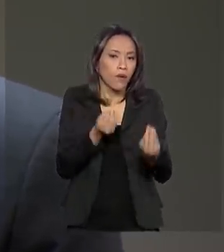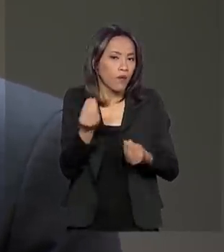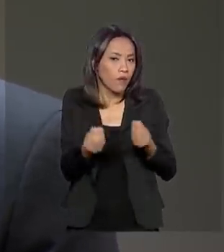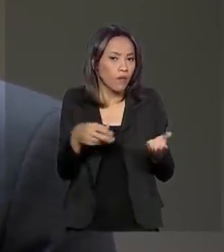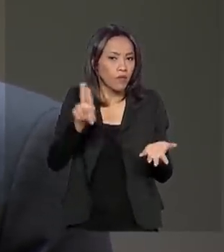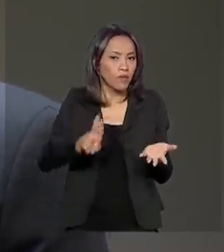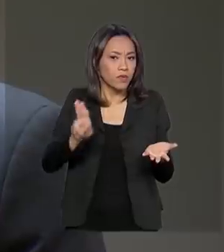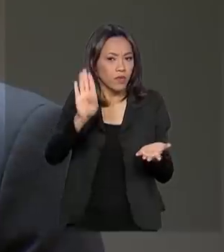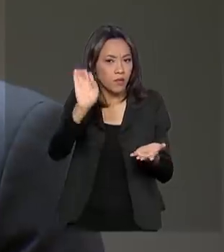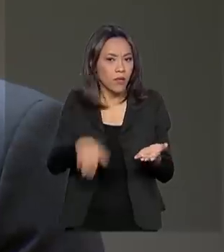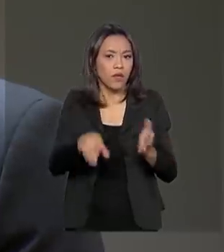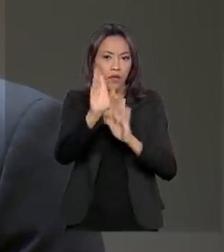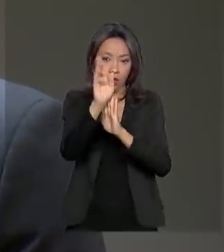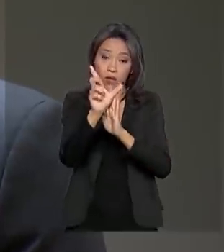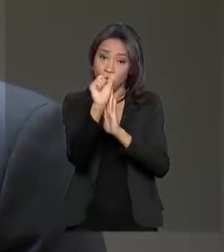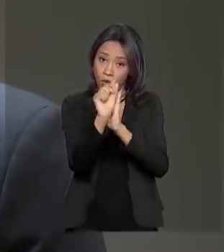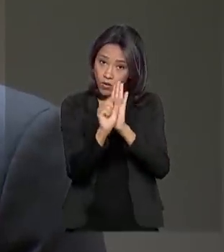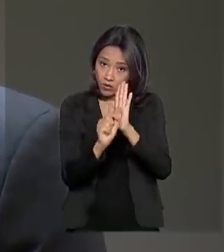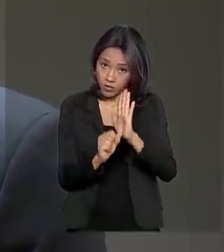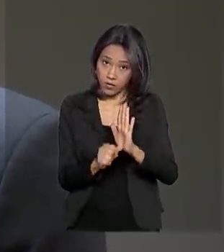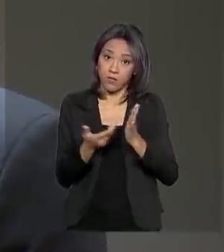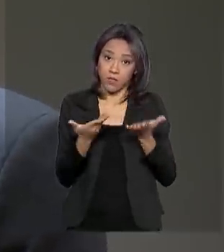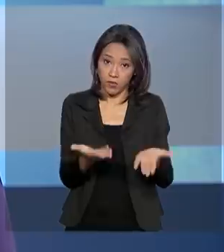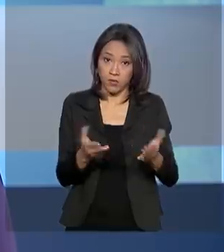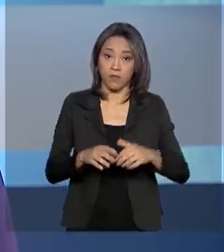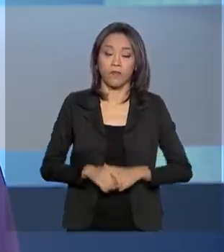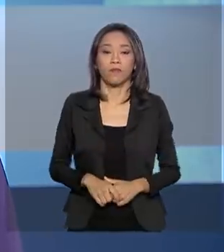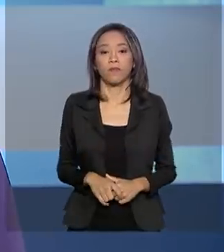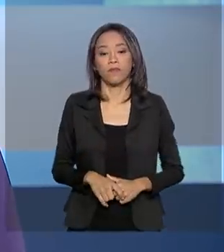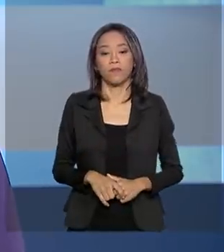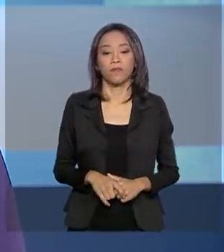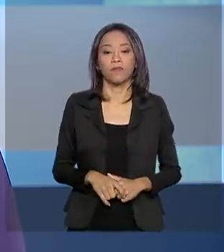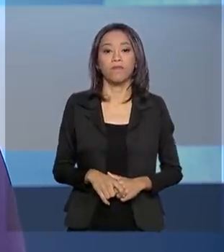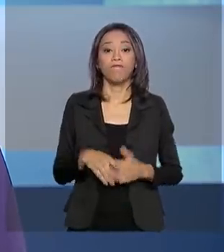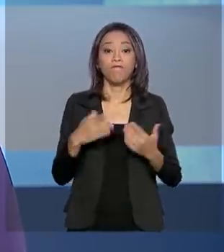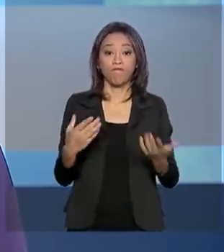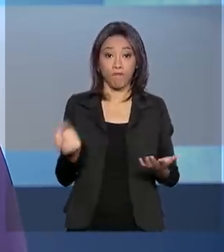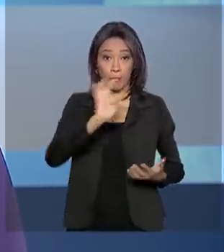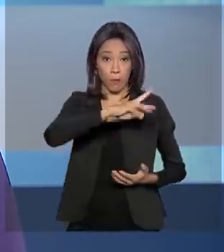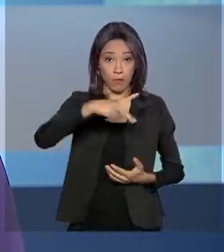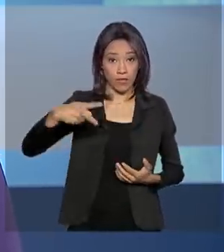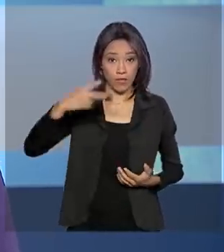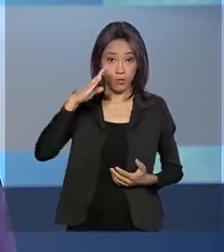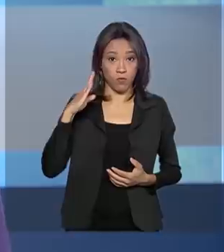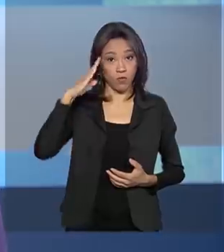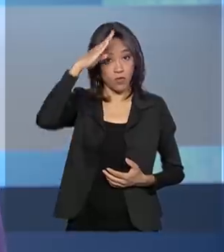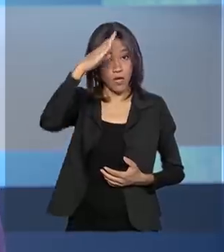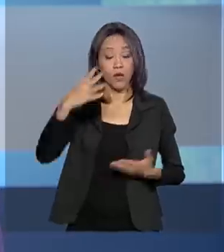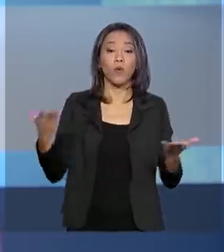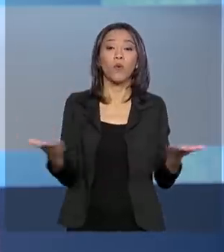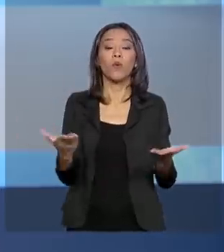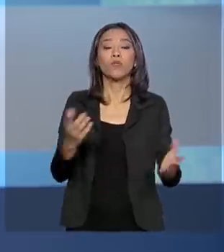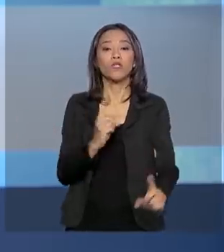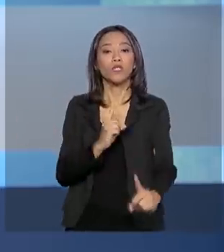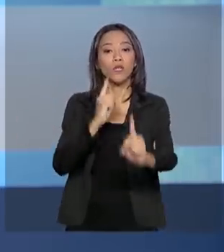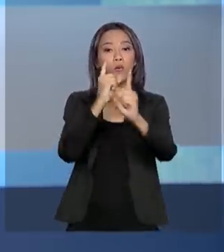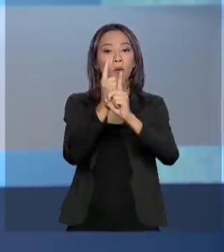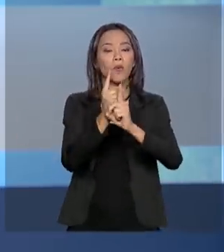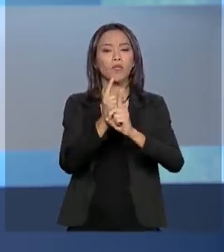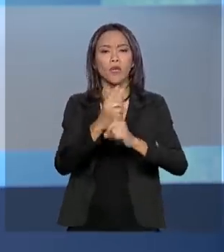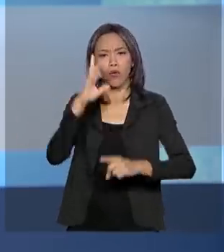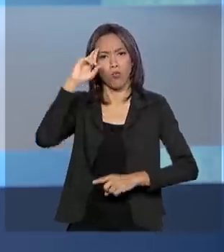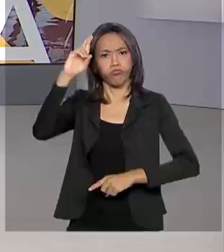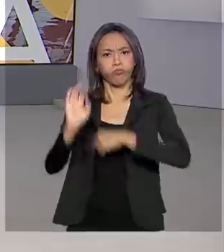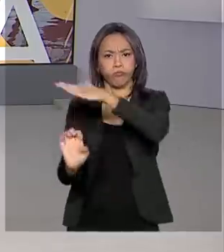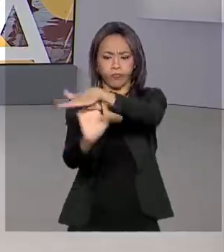para termos um orçamento gerido da melhor forma possível. O presidente Jair Bolsonaro se encontra hoje com empresários em São